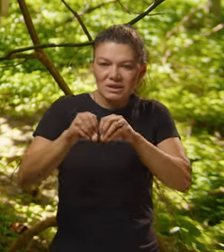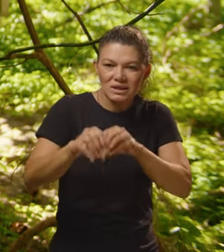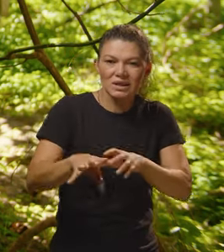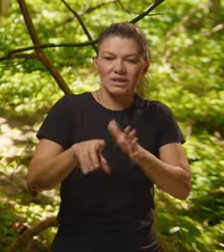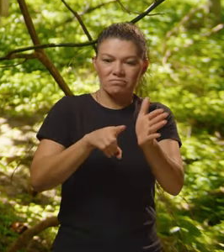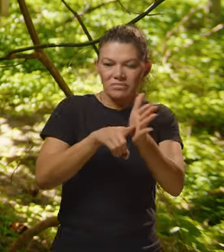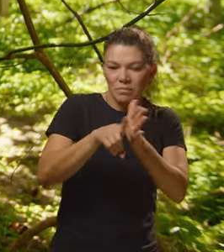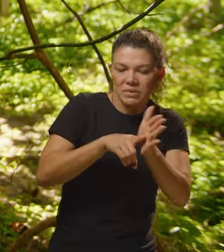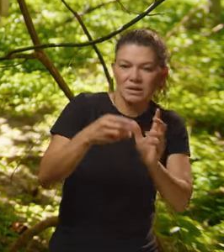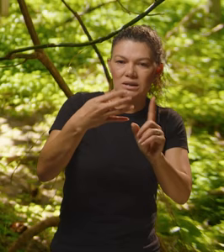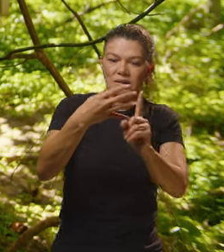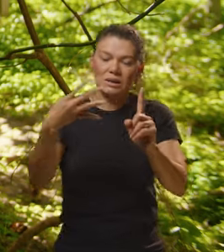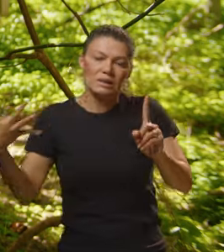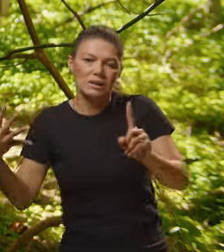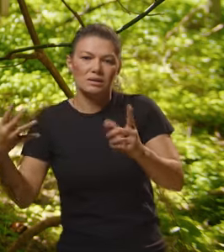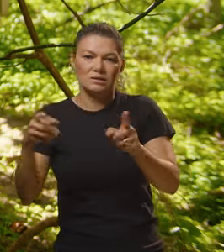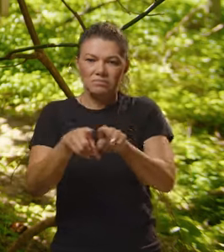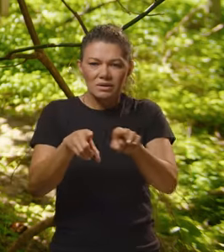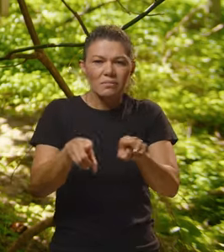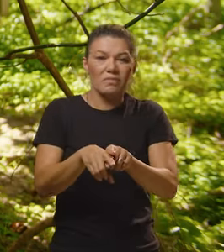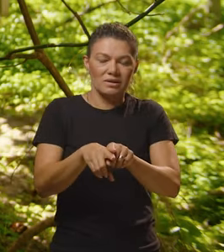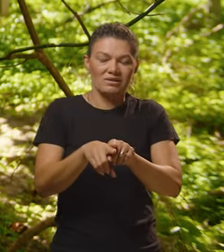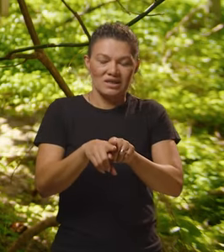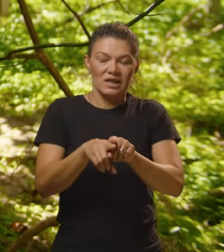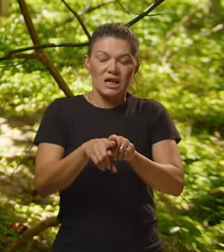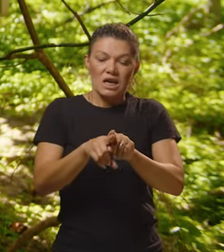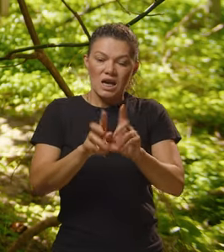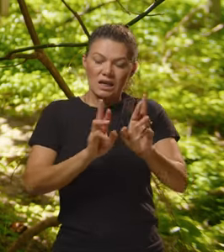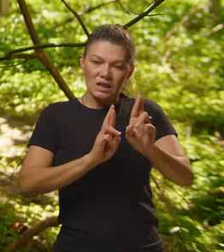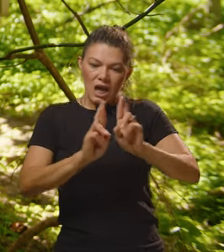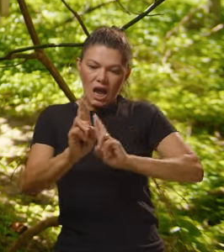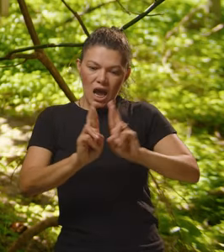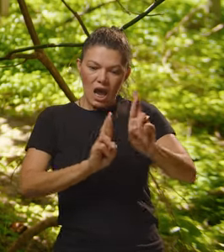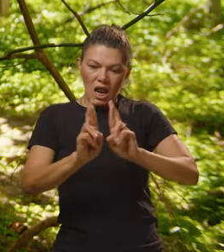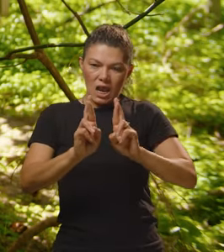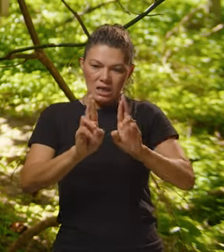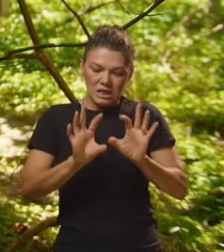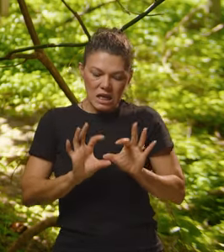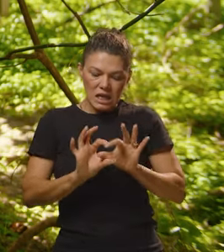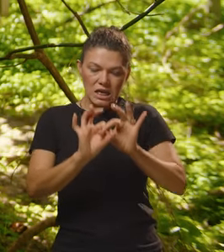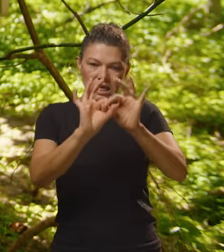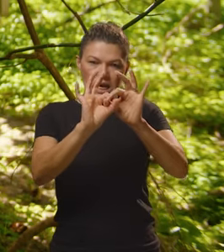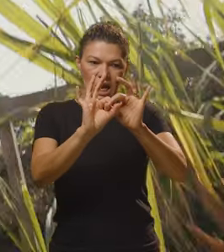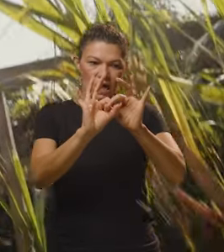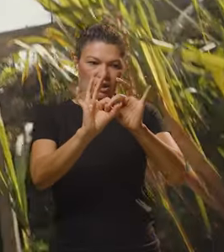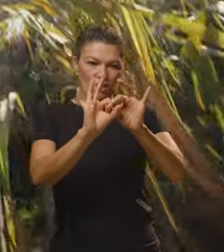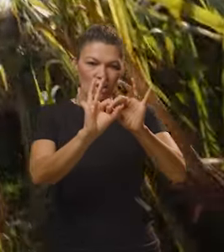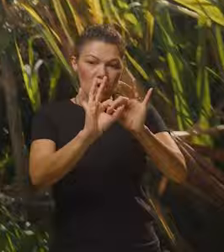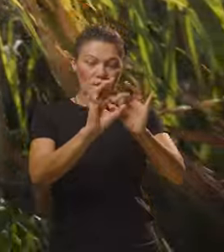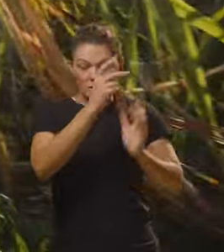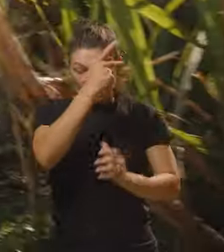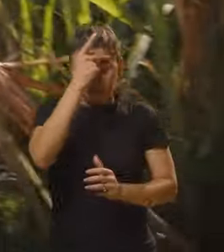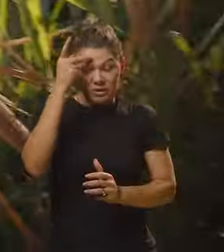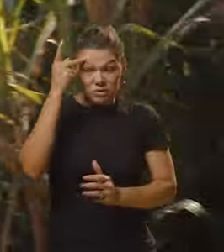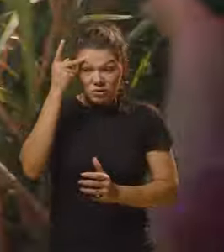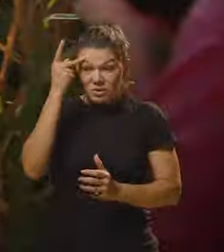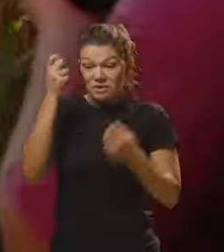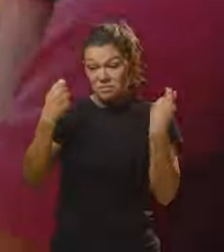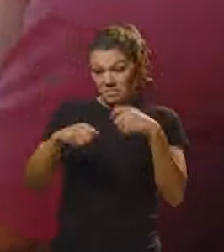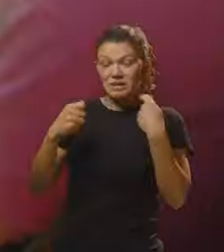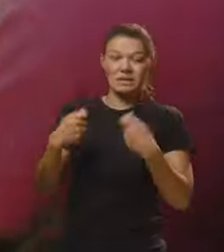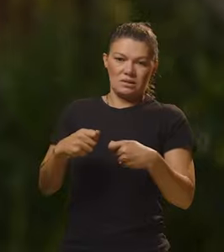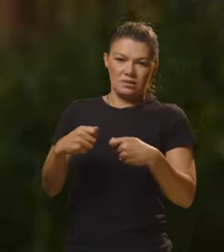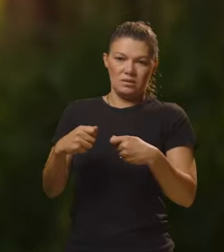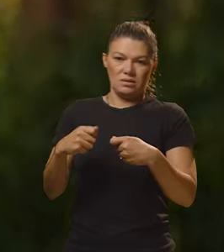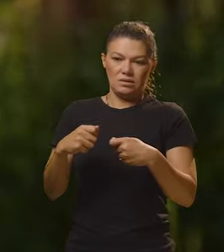de ensino, da pesquisa, da extensão, ela está relacionada com a demanda de quem vai lá.